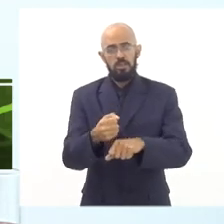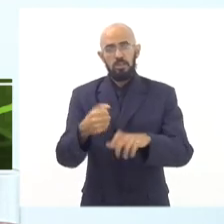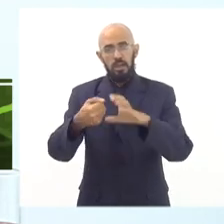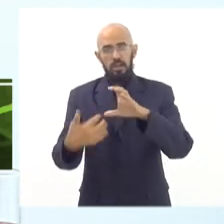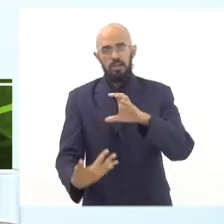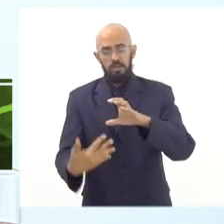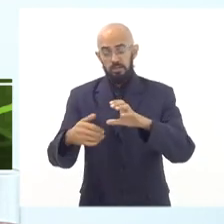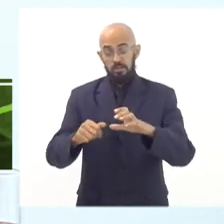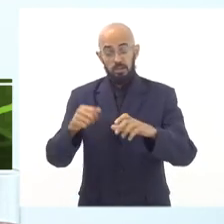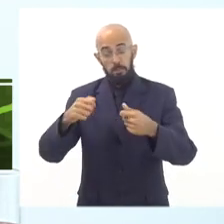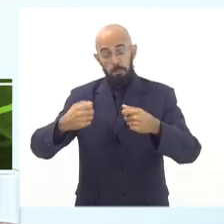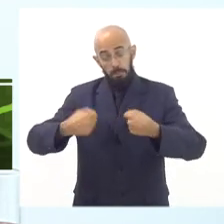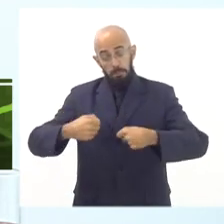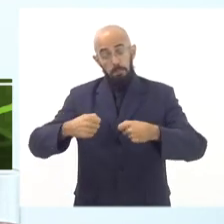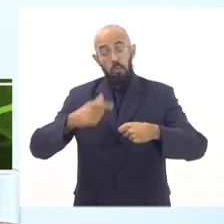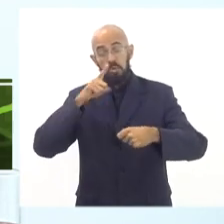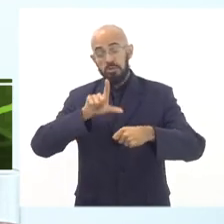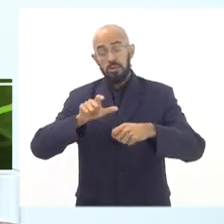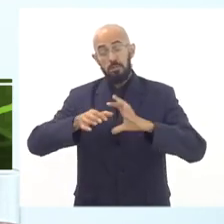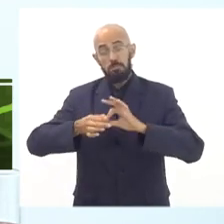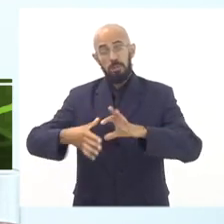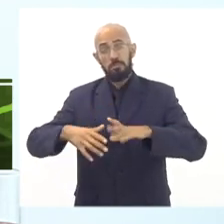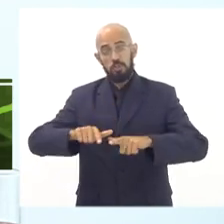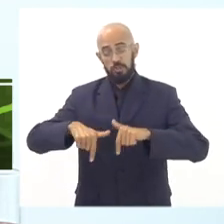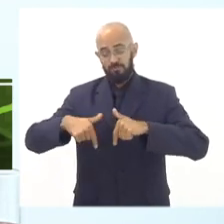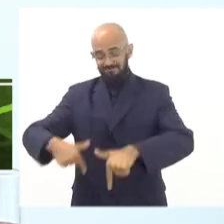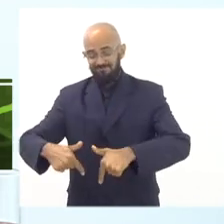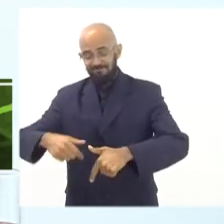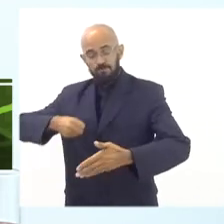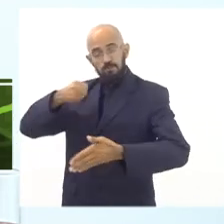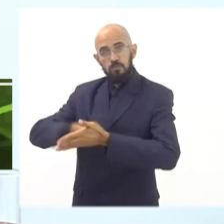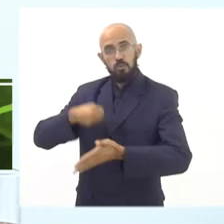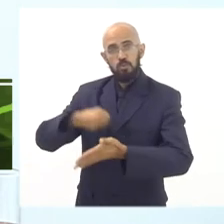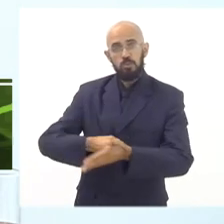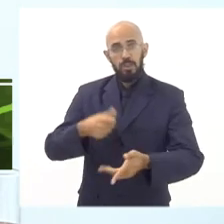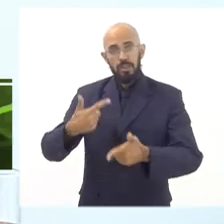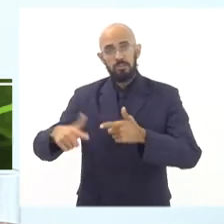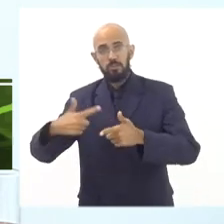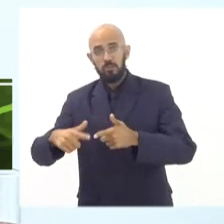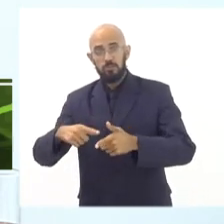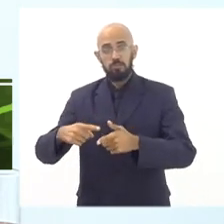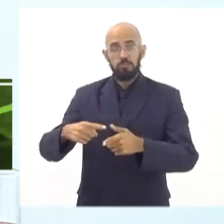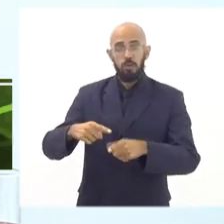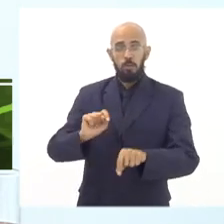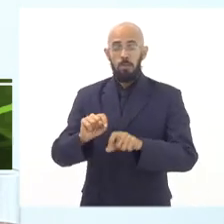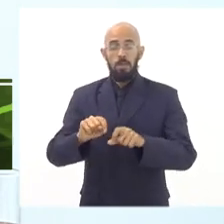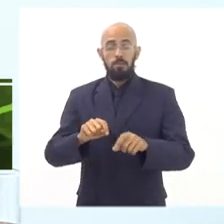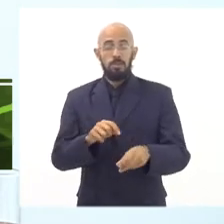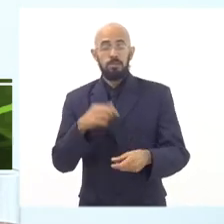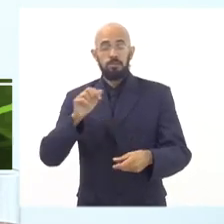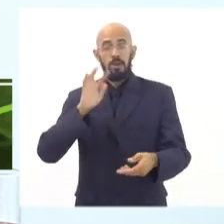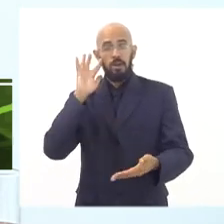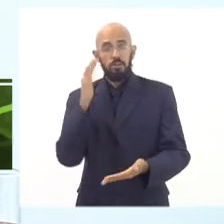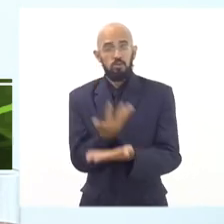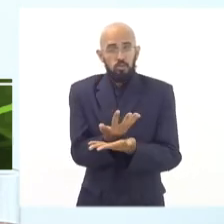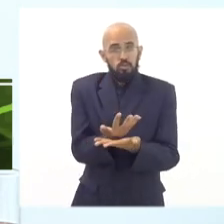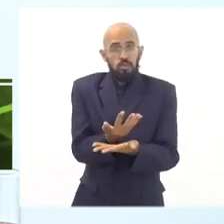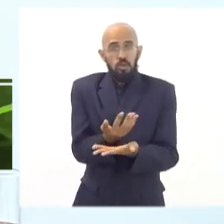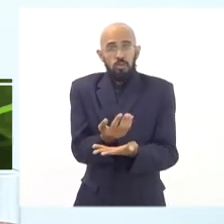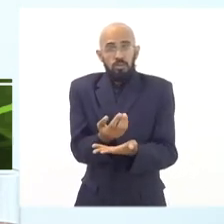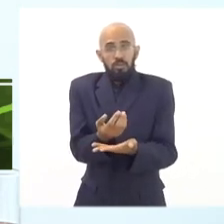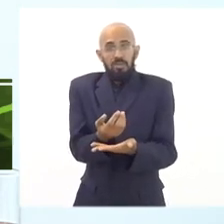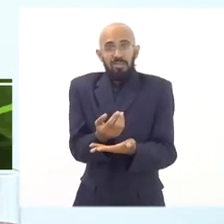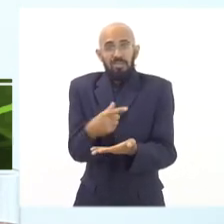enfrentar essas diferentes questões que estão impactando a